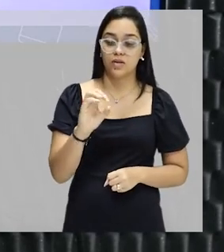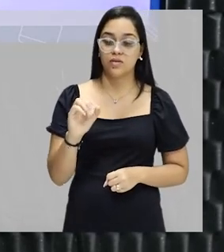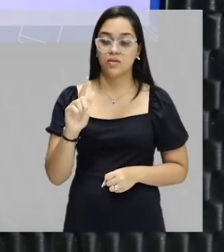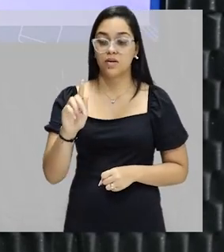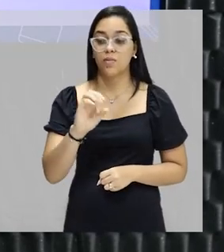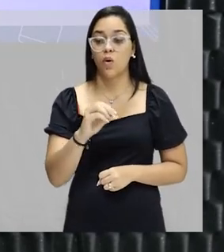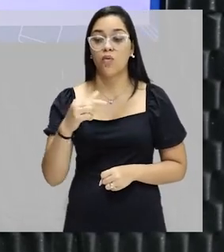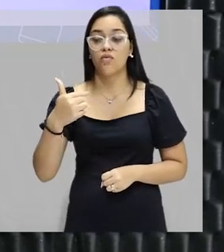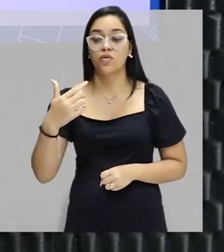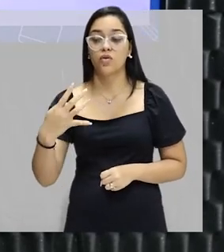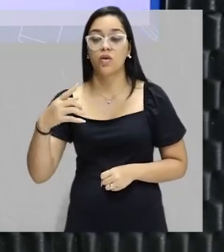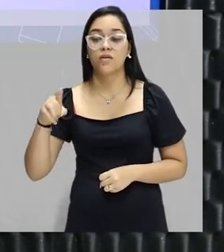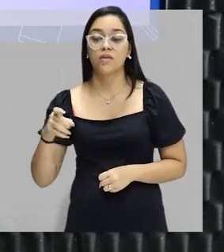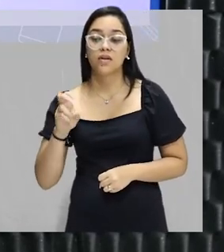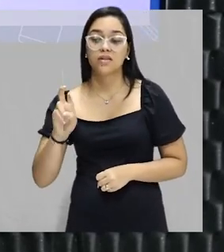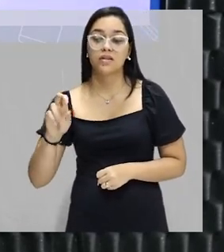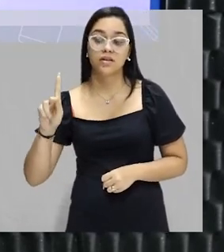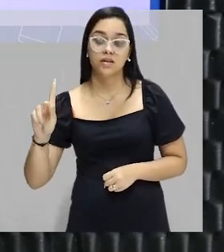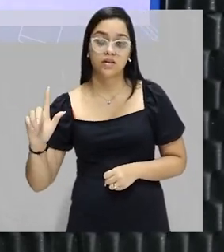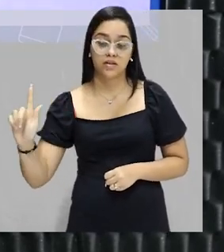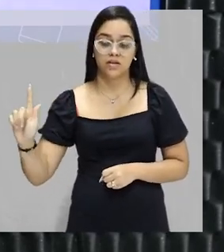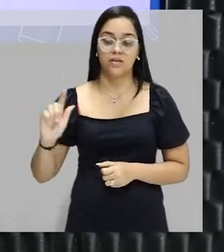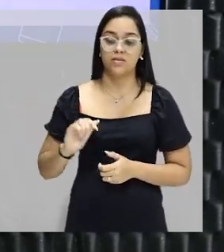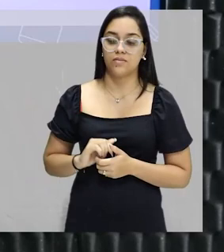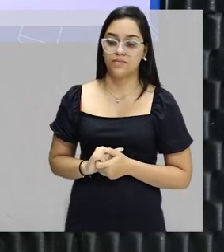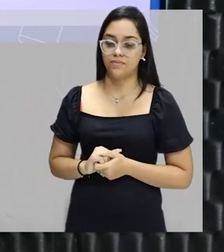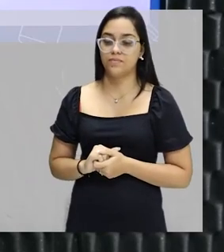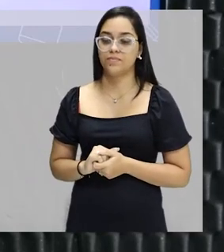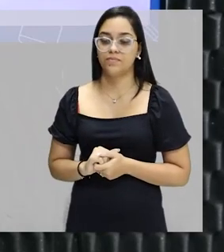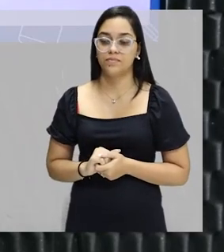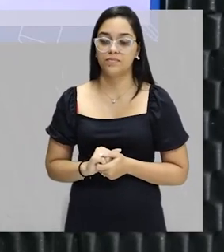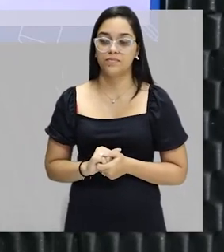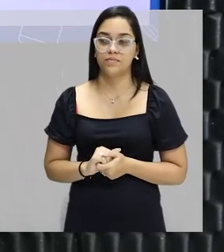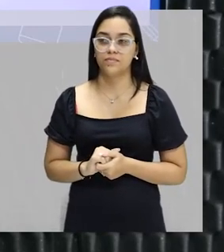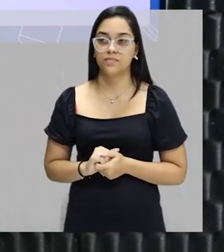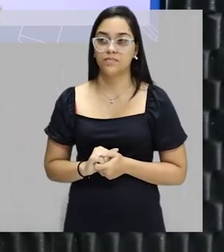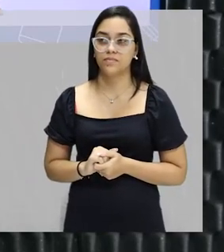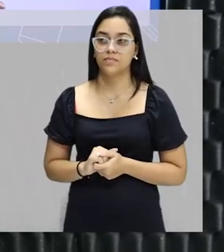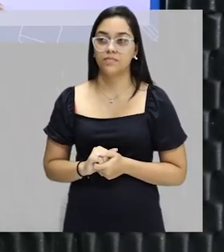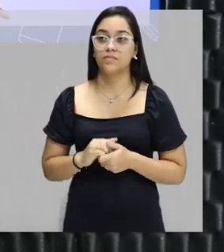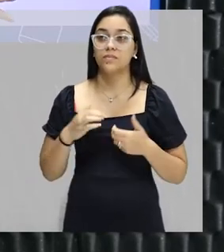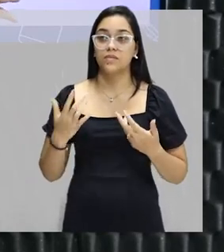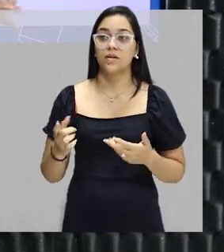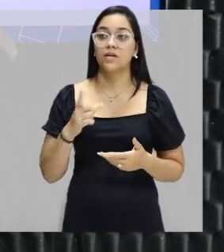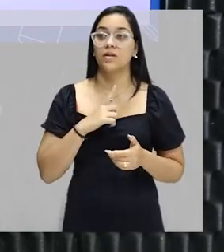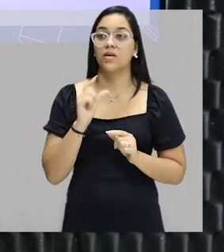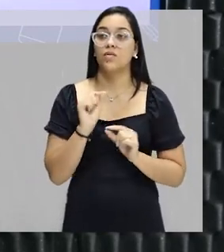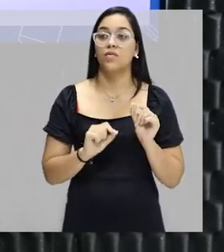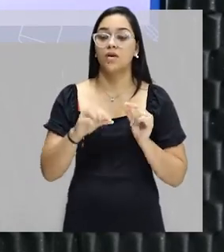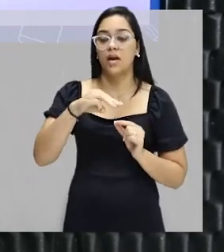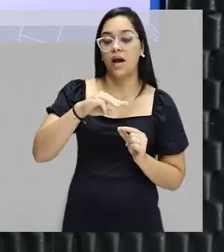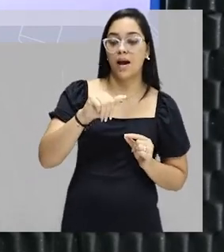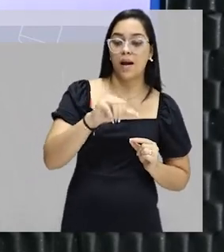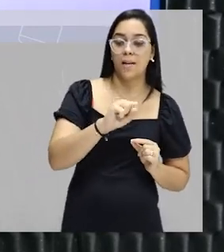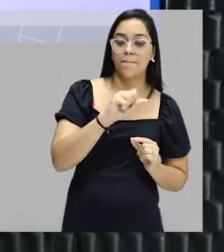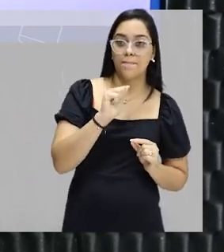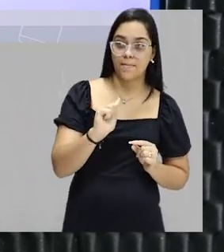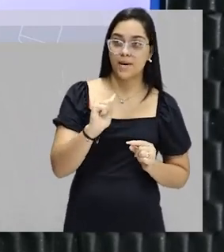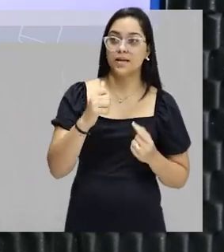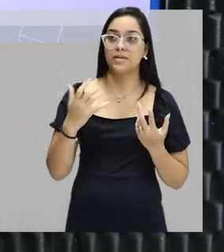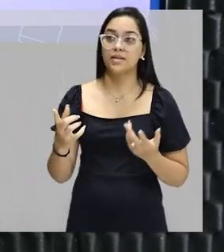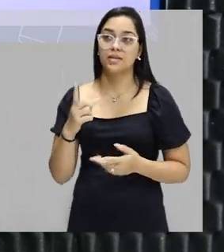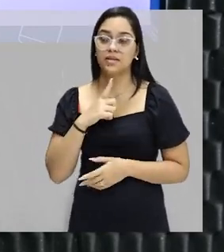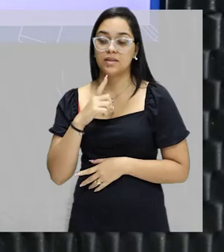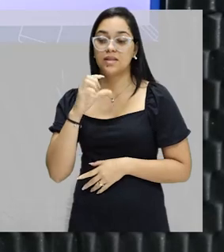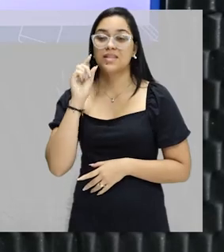gramas, ou 24,5 quilogramas. Certo? Então, essa seria a massa de